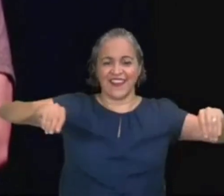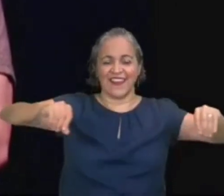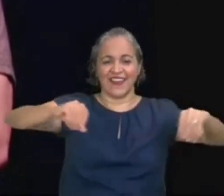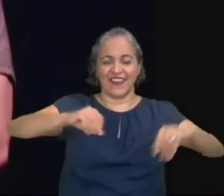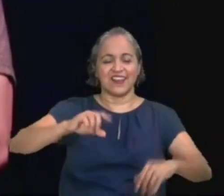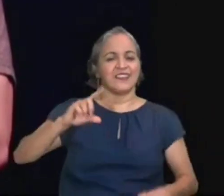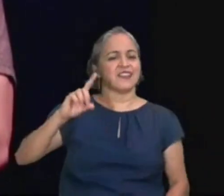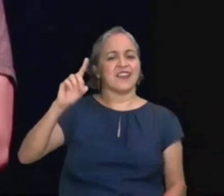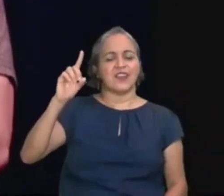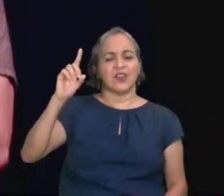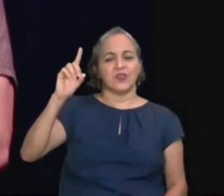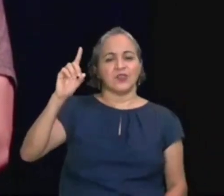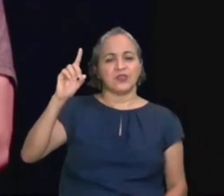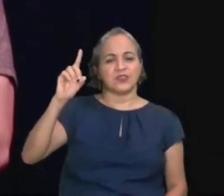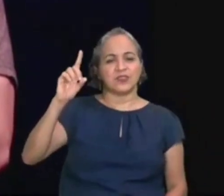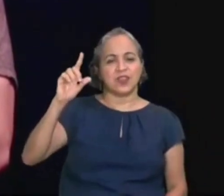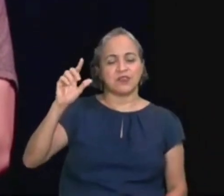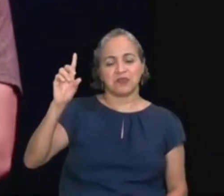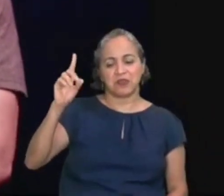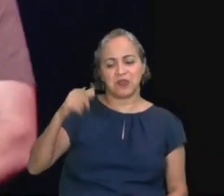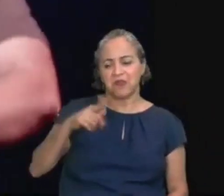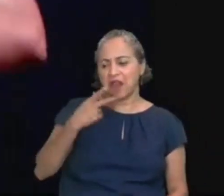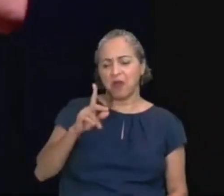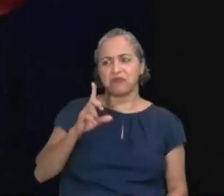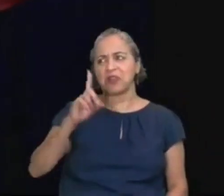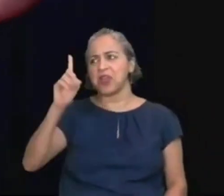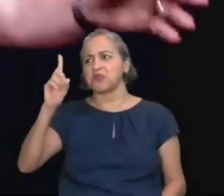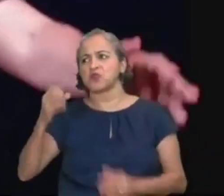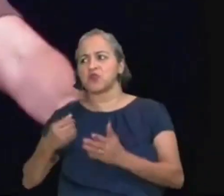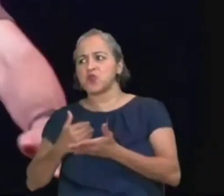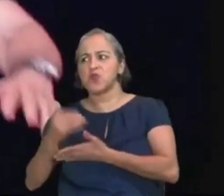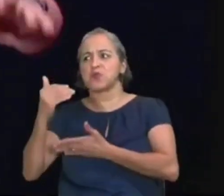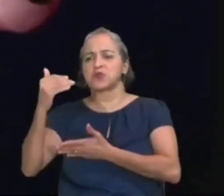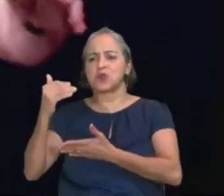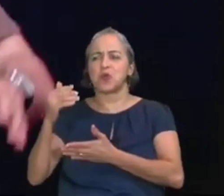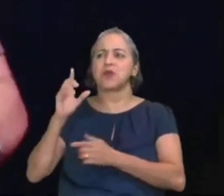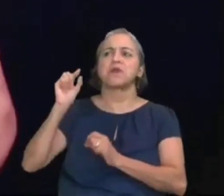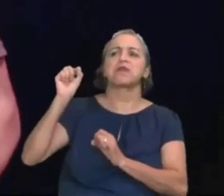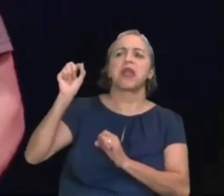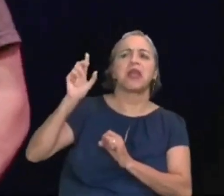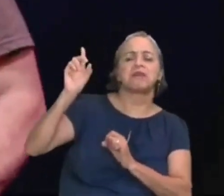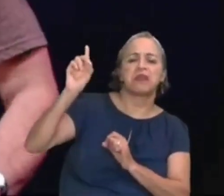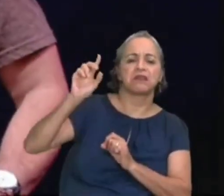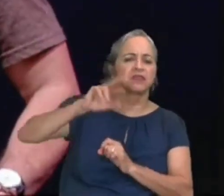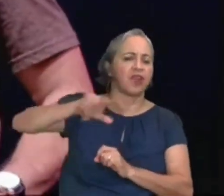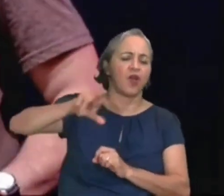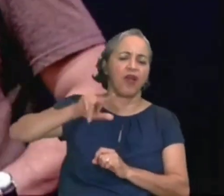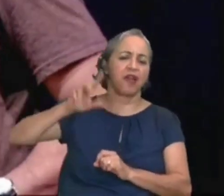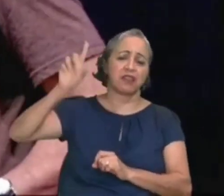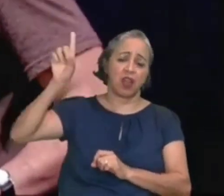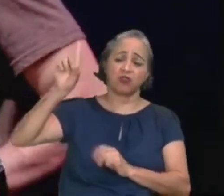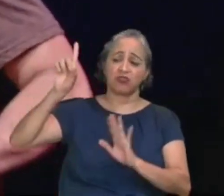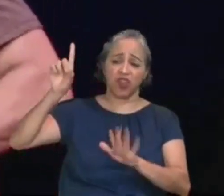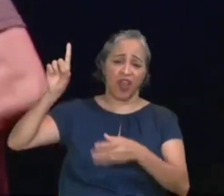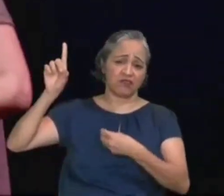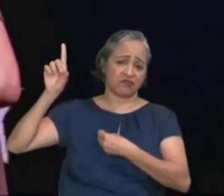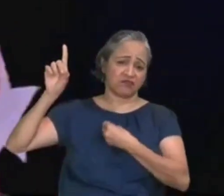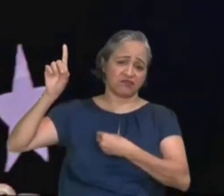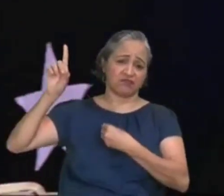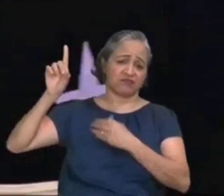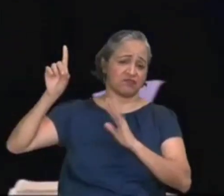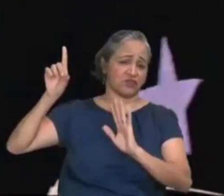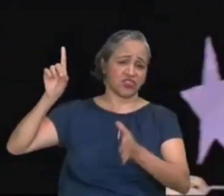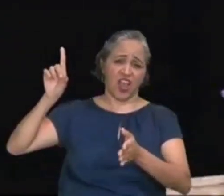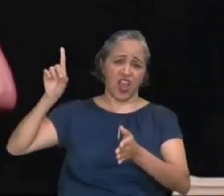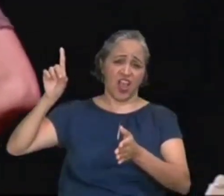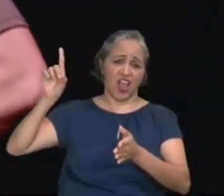Deus veio daí, veio dali, vai para ali e tal, não, no princípio, Deus já está ali. A Bíblia diz lá no Salmo 90, verso